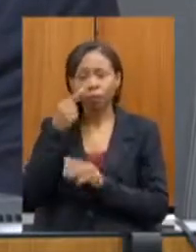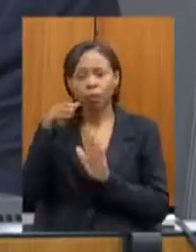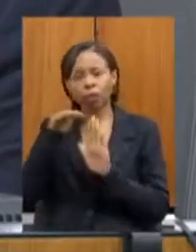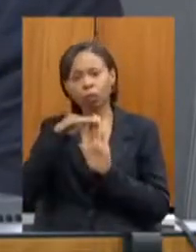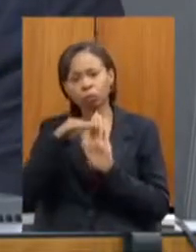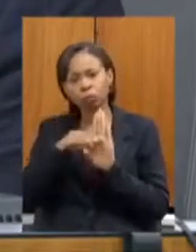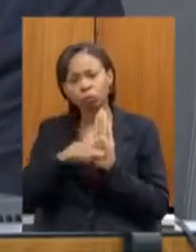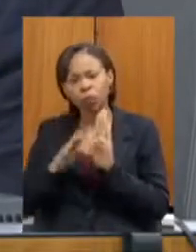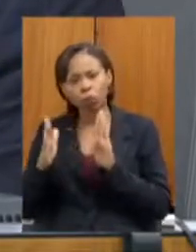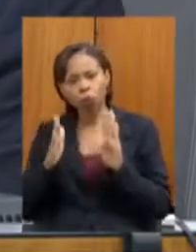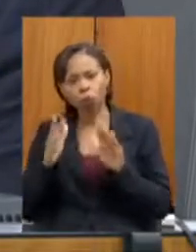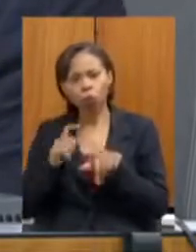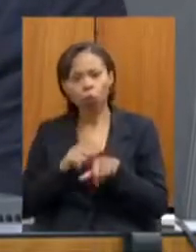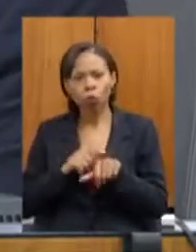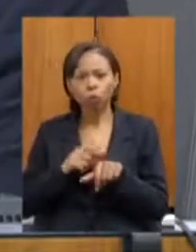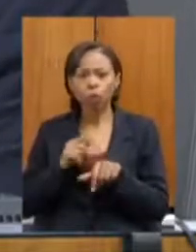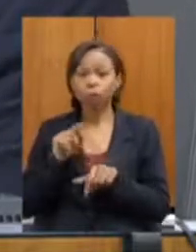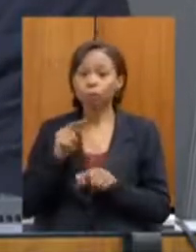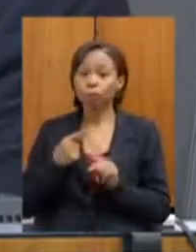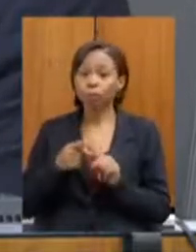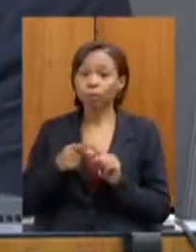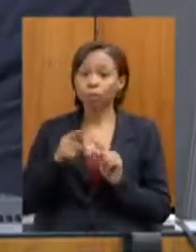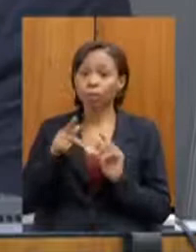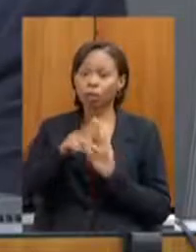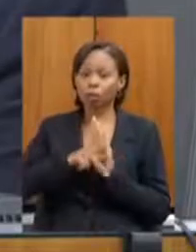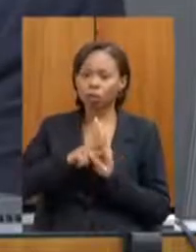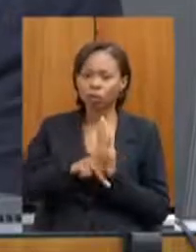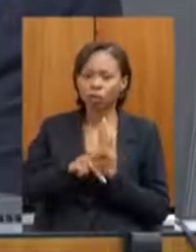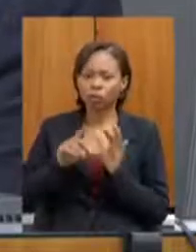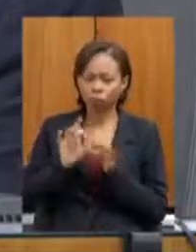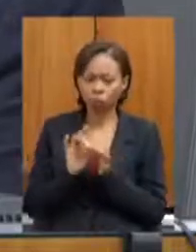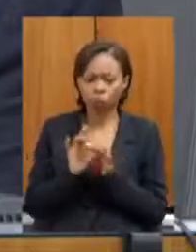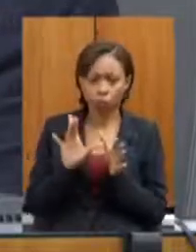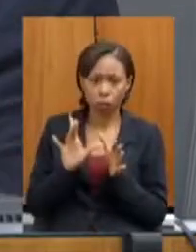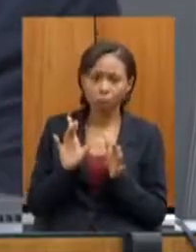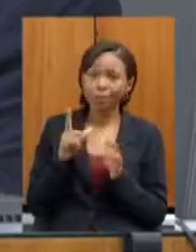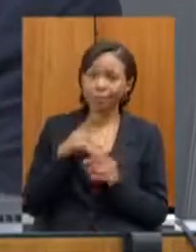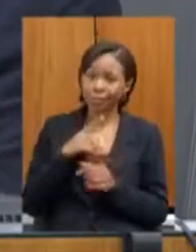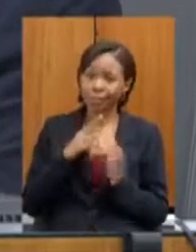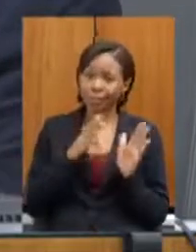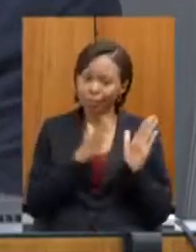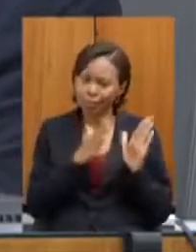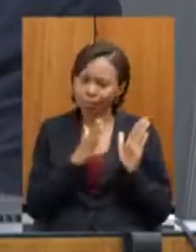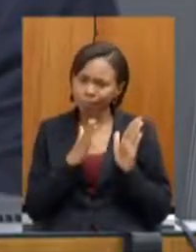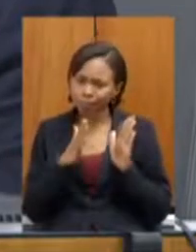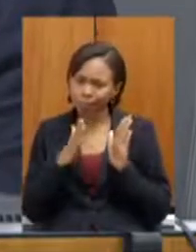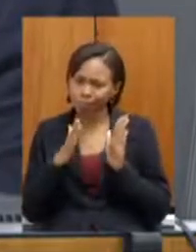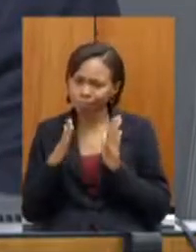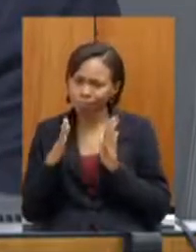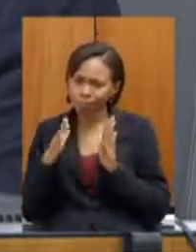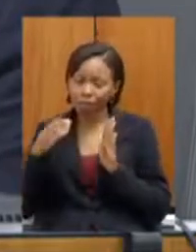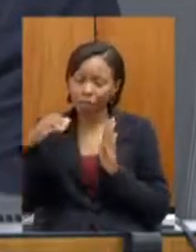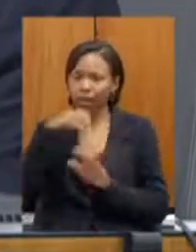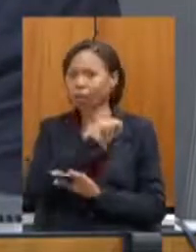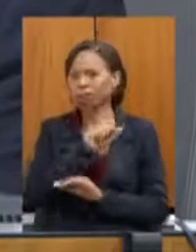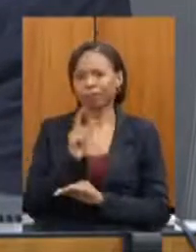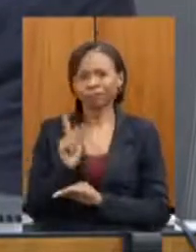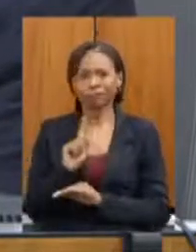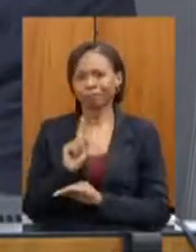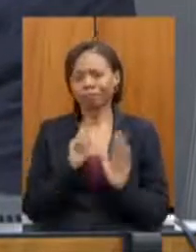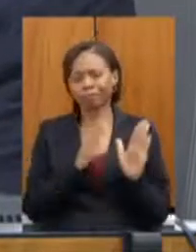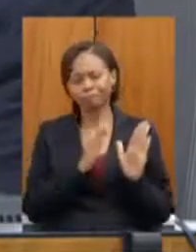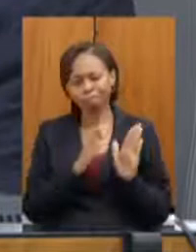esses projetos de concessão eles têm sempre um período de transição as coisas não acontecem de uma hora para outra